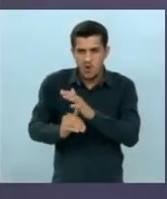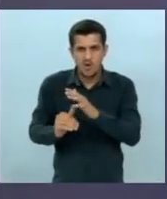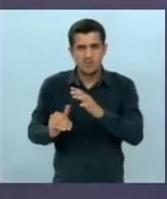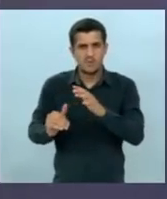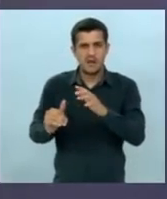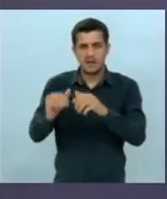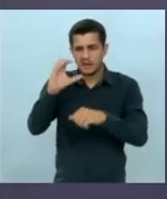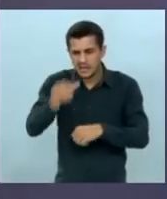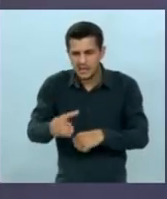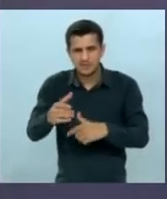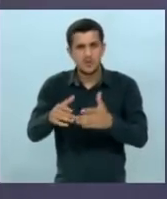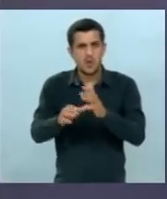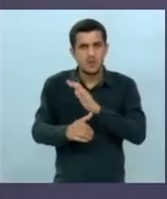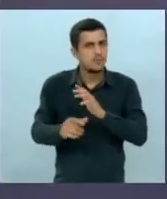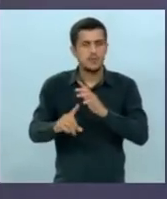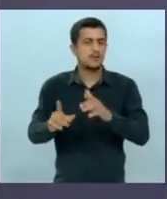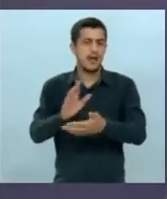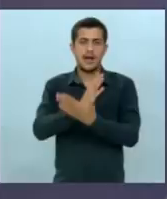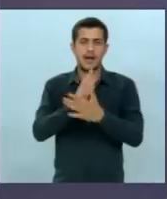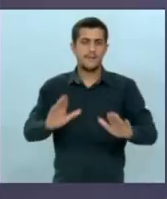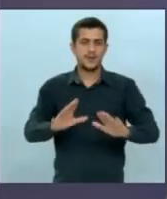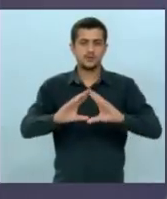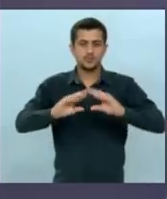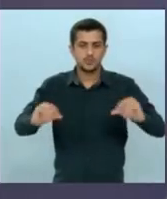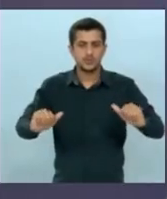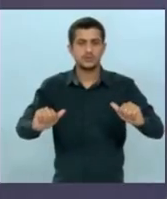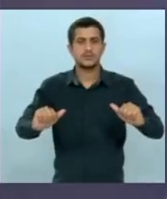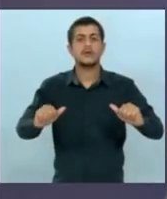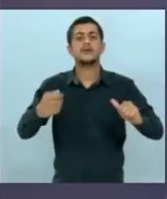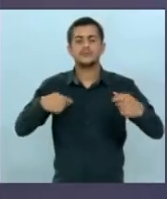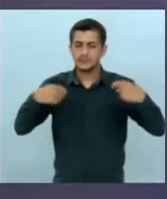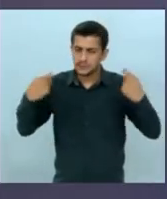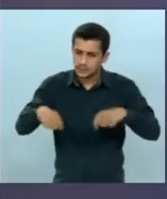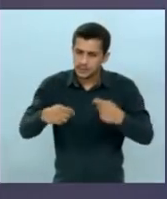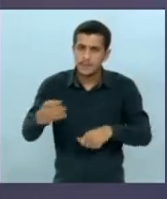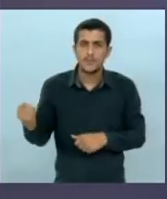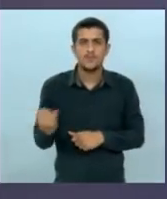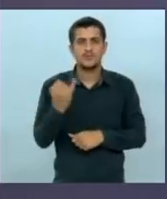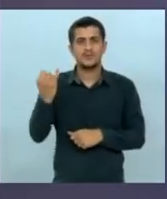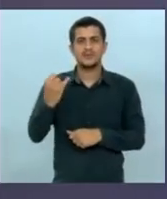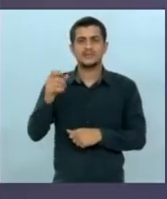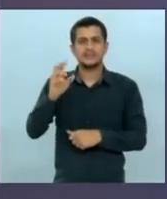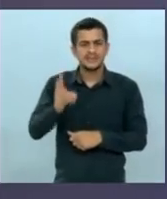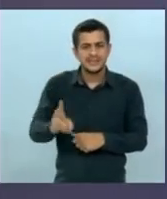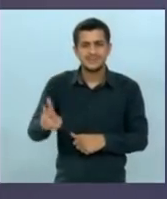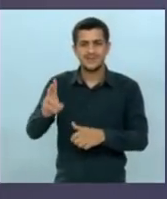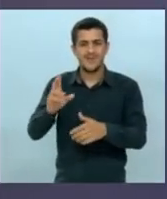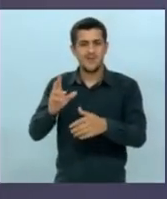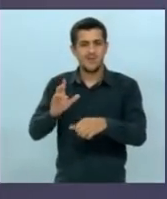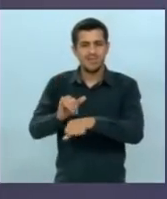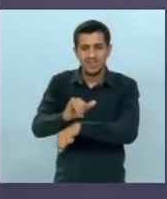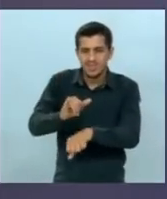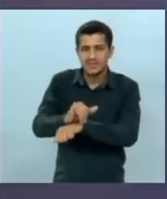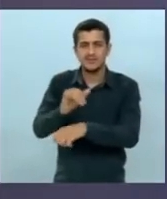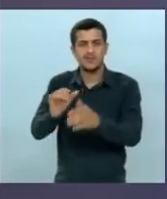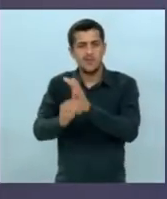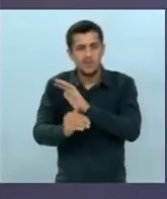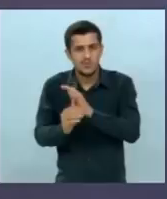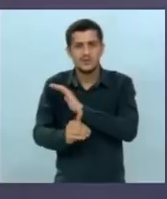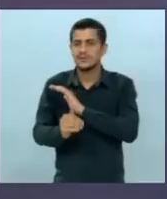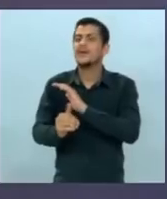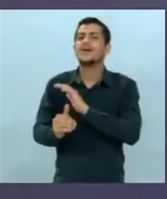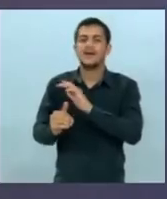com a corrupção no nosso Estado. Isto é fundamental, porque se não acabar com a corrupção, nós vamos ter o orçamento